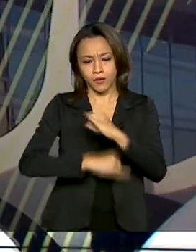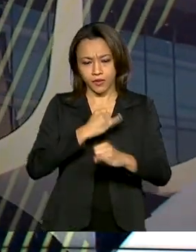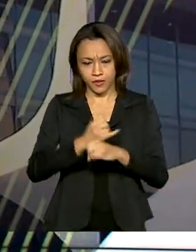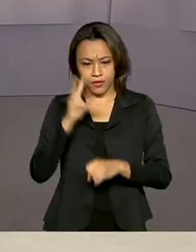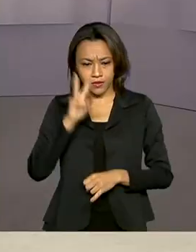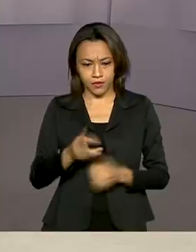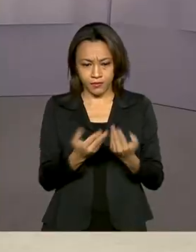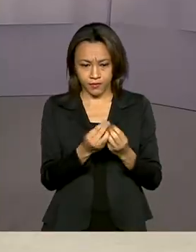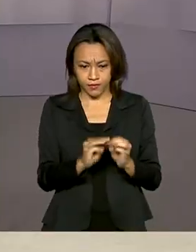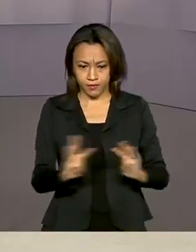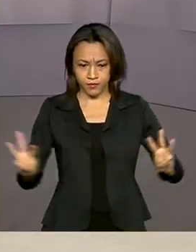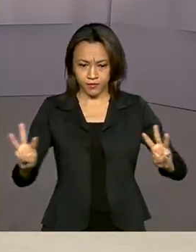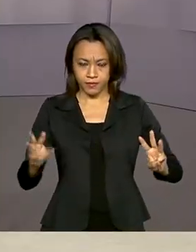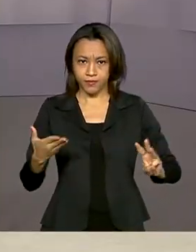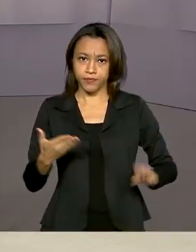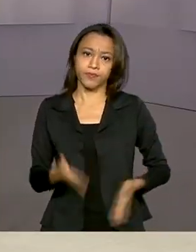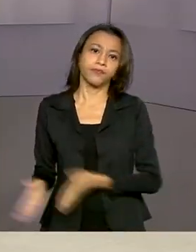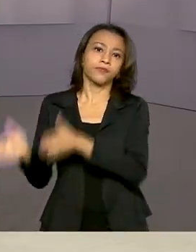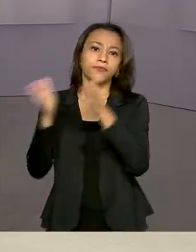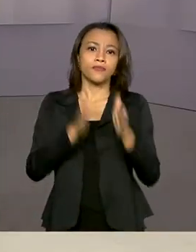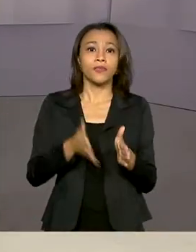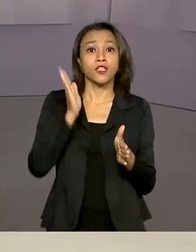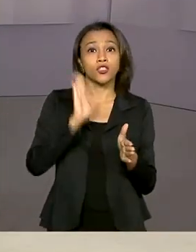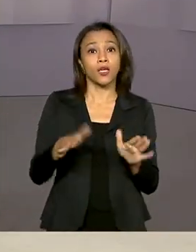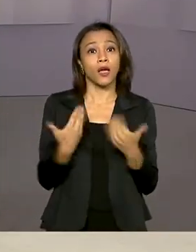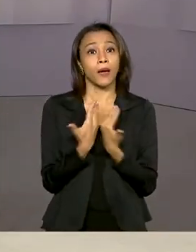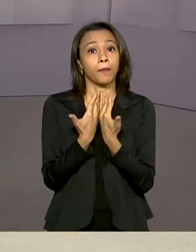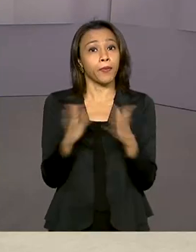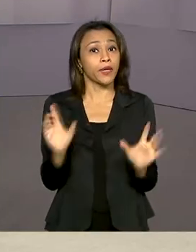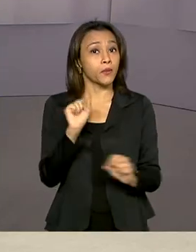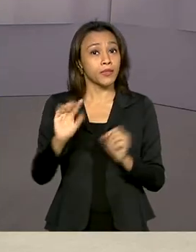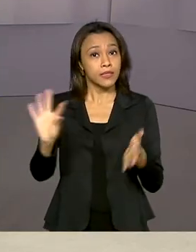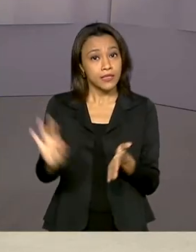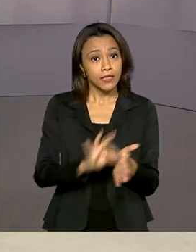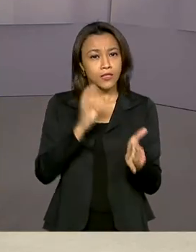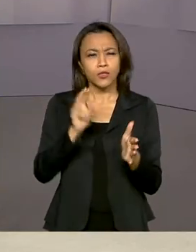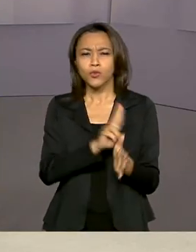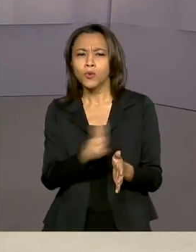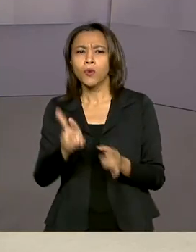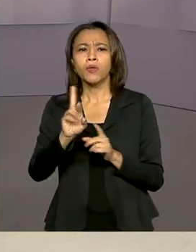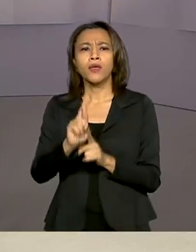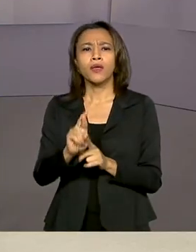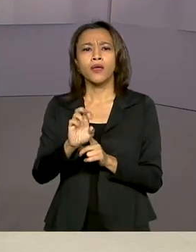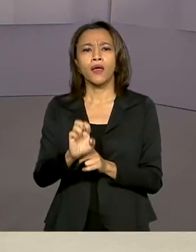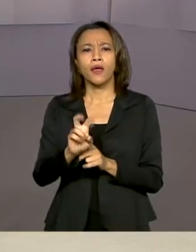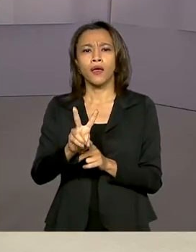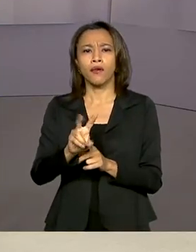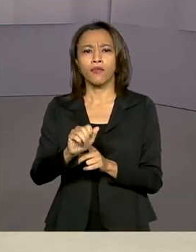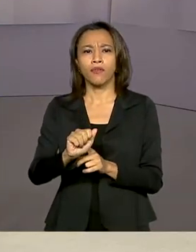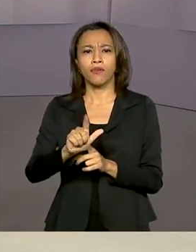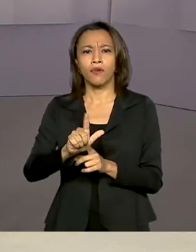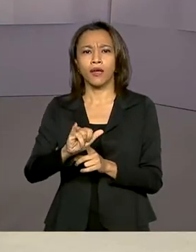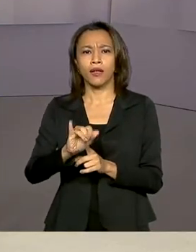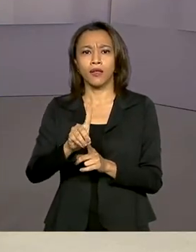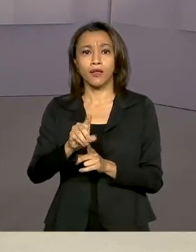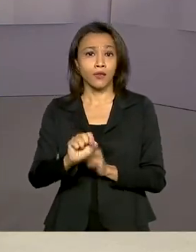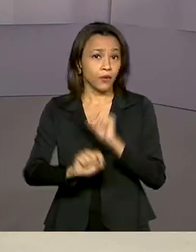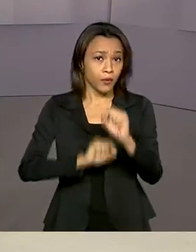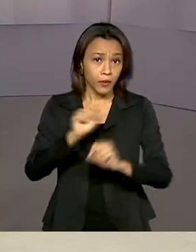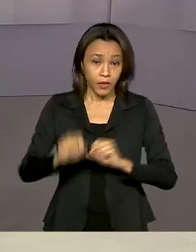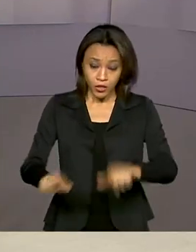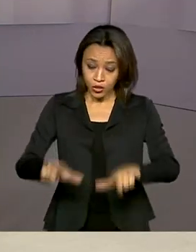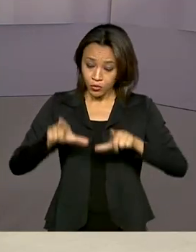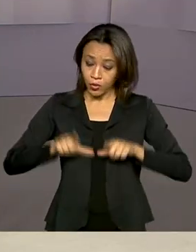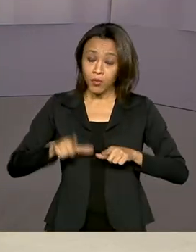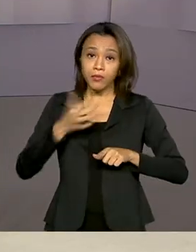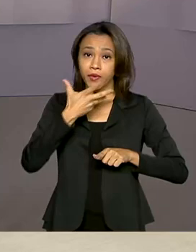Saúde. Estão abertas as inscrições para o Exame Revalido, Exame Nacional de Revalidação de Diplomas Médicos, para quem se